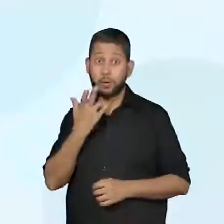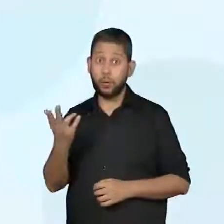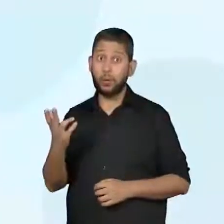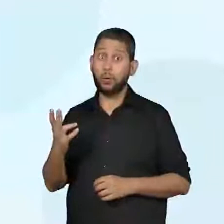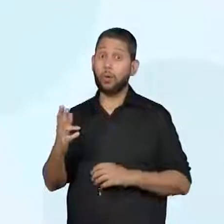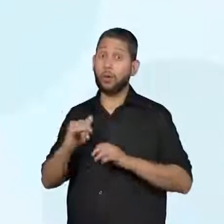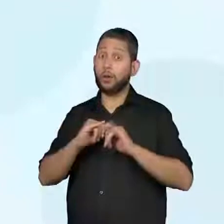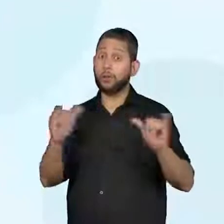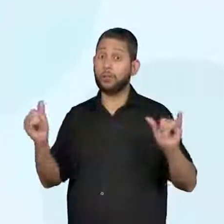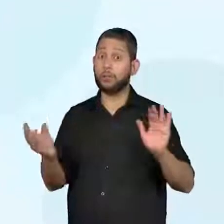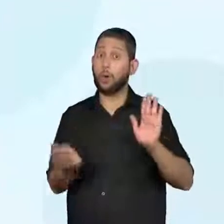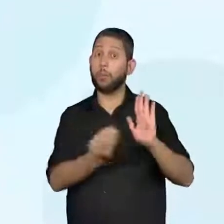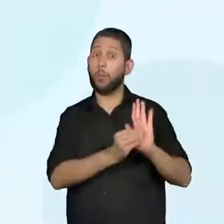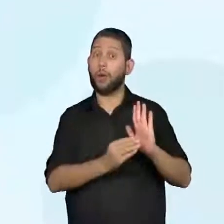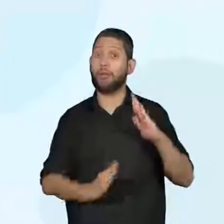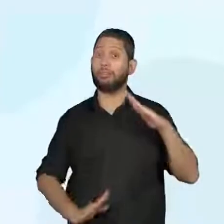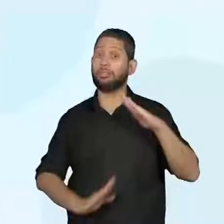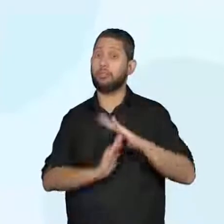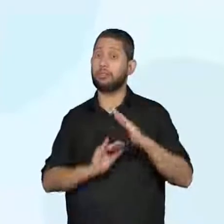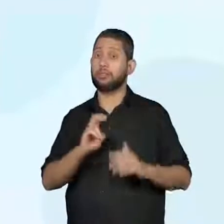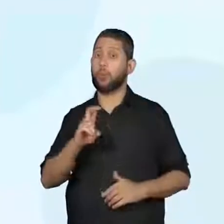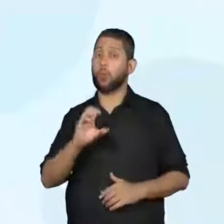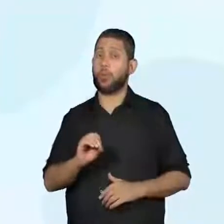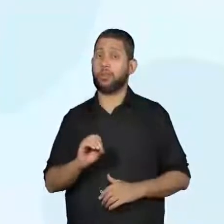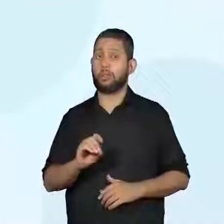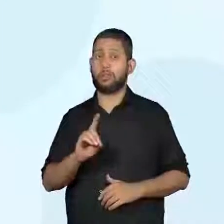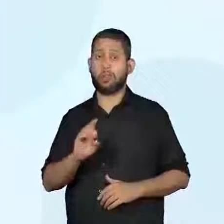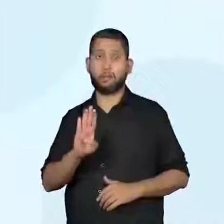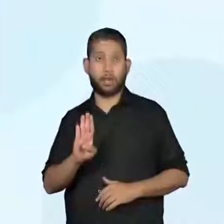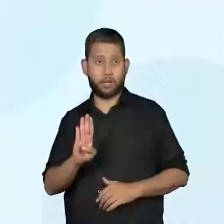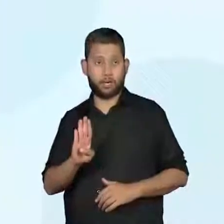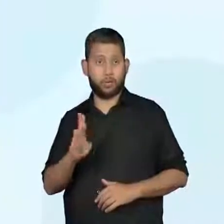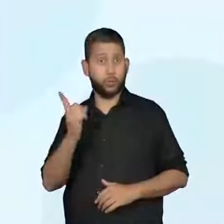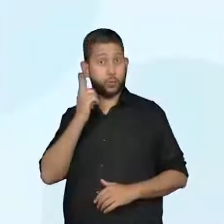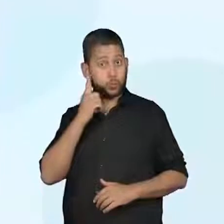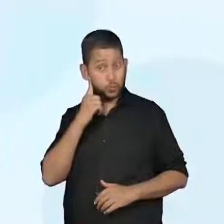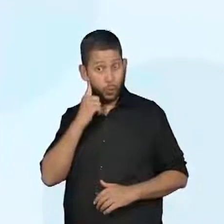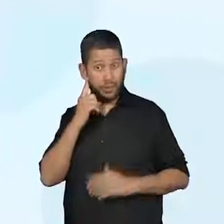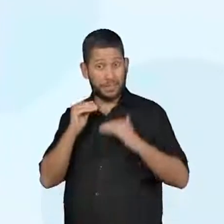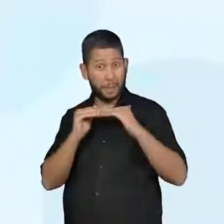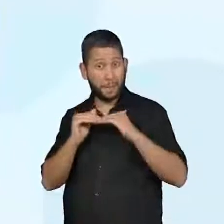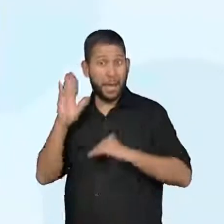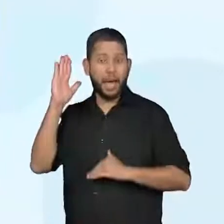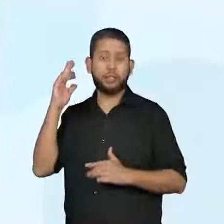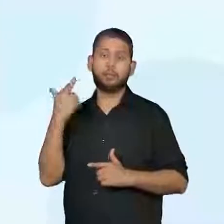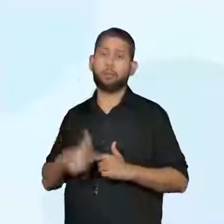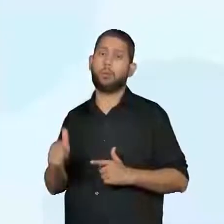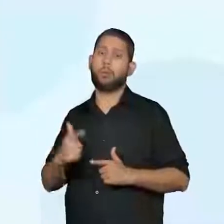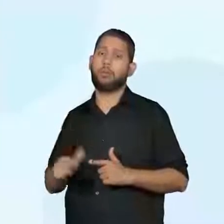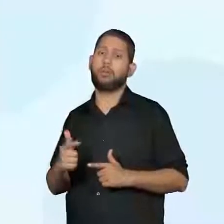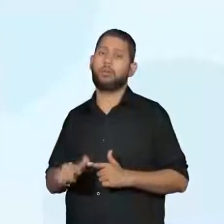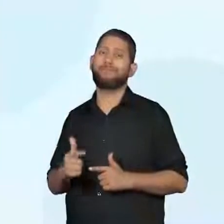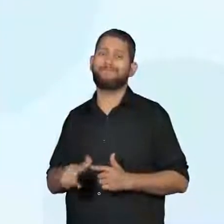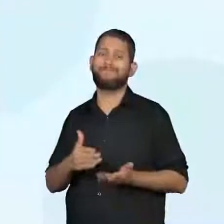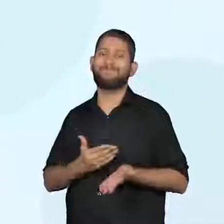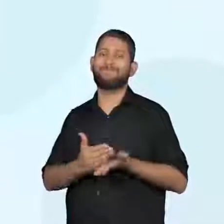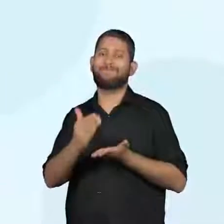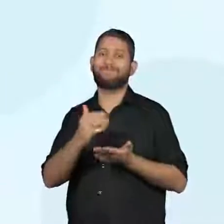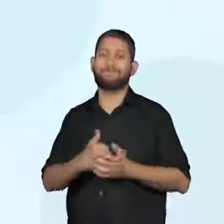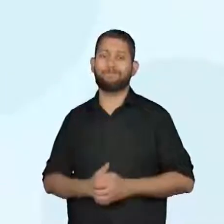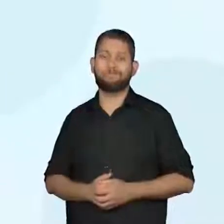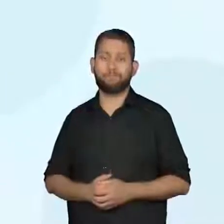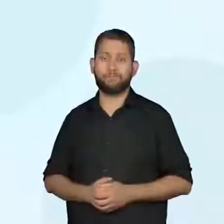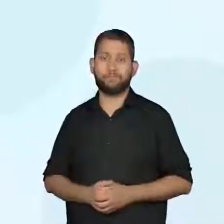é 50 decibéis. Decibéis é a unidade de medida aí, no caso do som, não é?